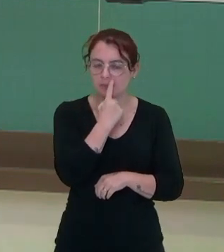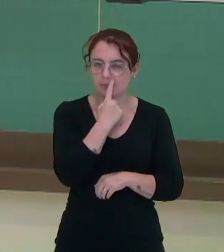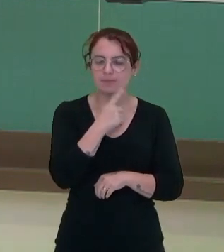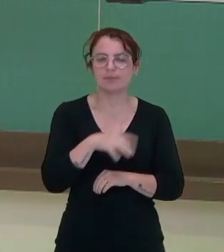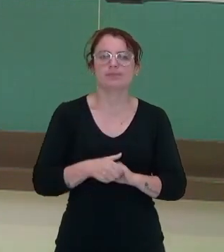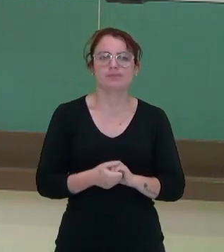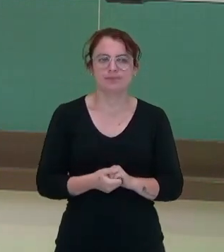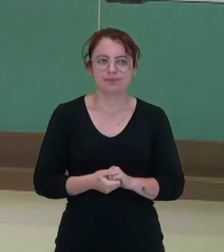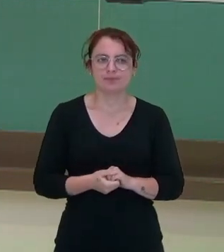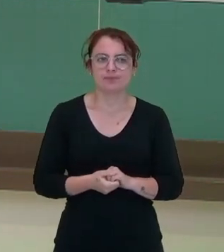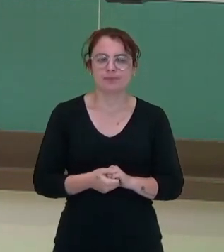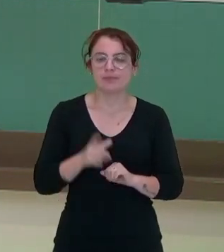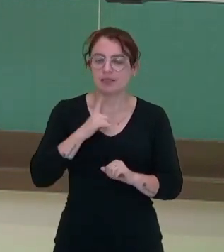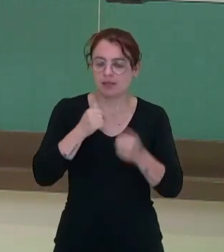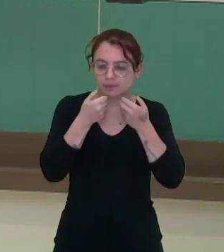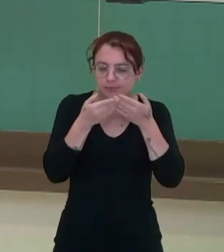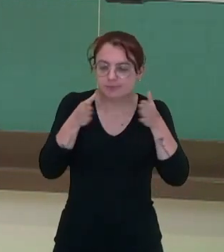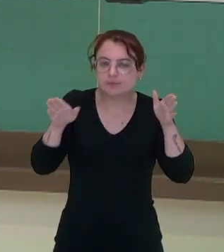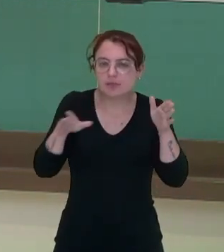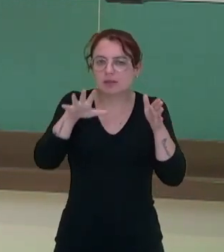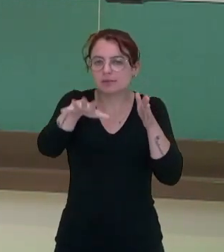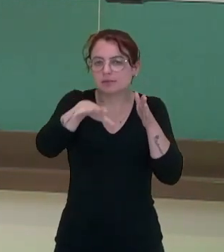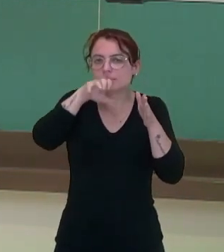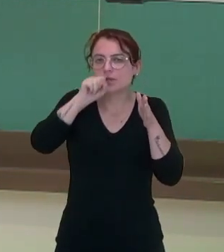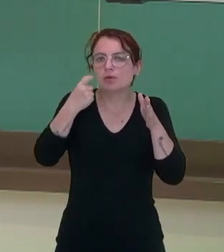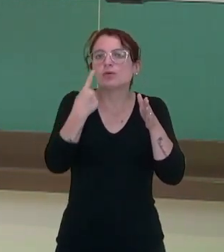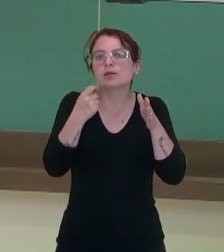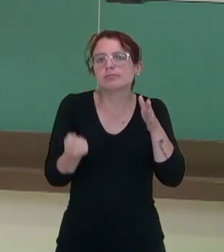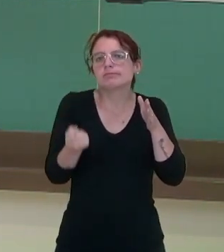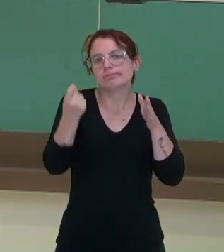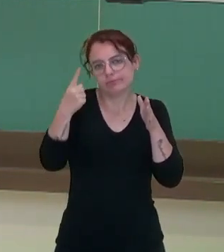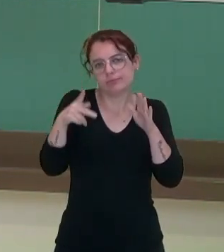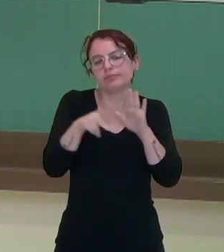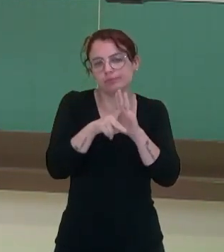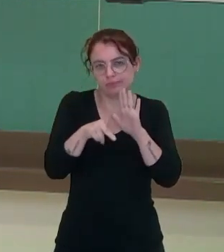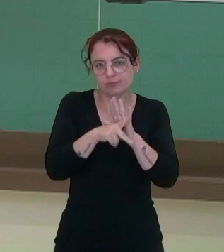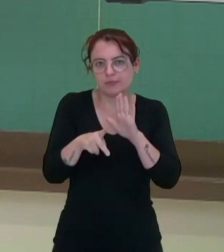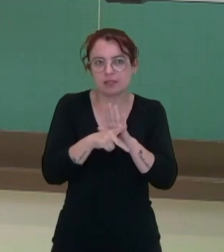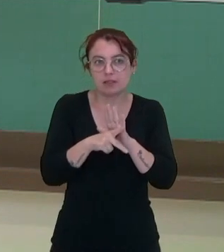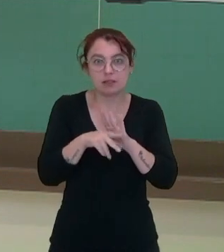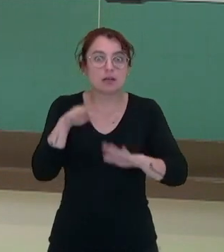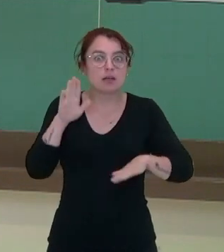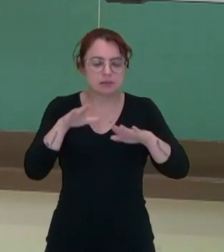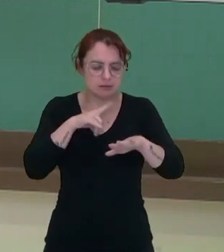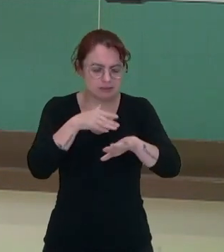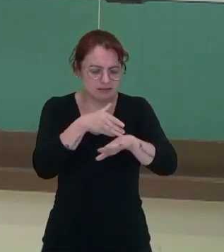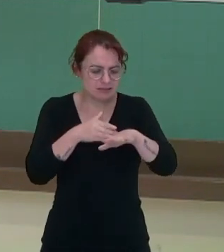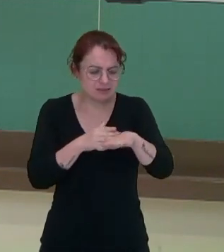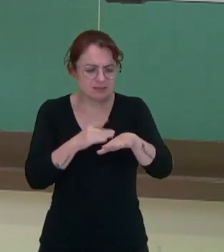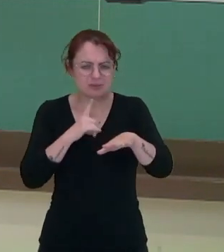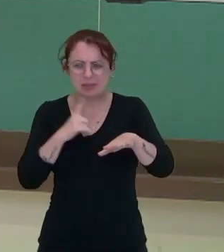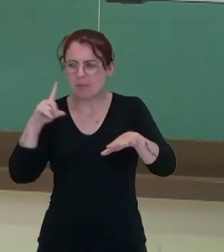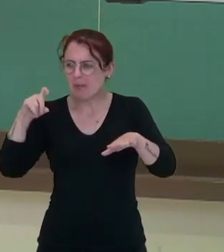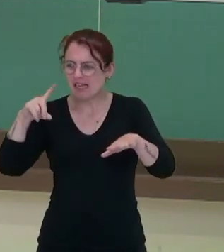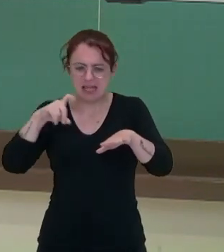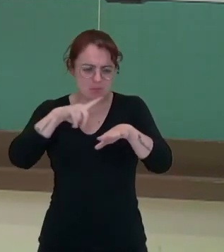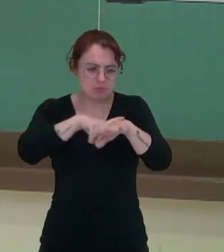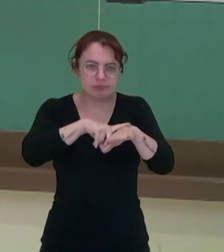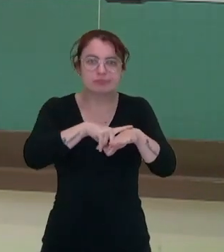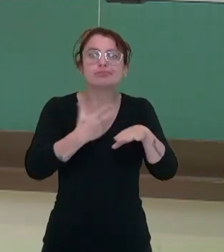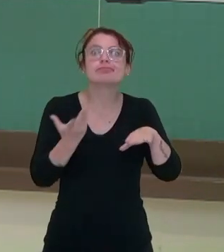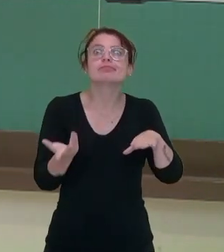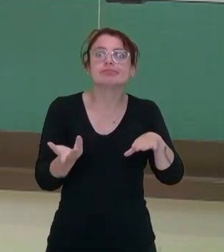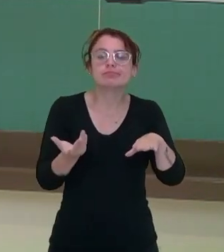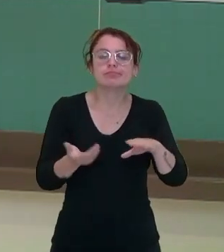no nariz, é uma porta de entrada para micro-organismos. Vamos dizer que nesse corte da sua pele, há dentro uma bactéria,